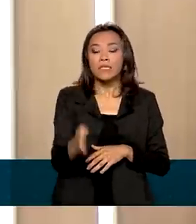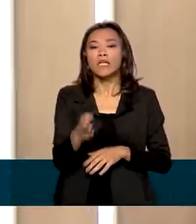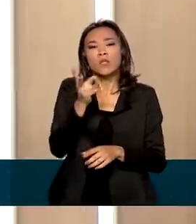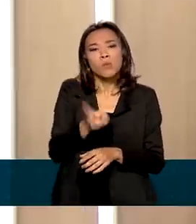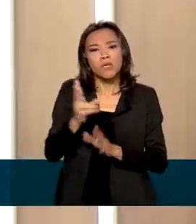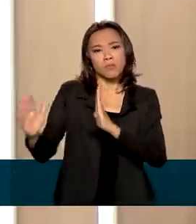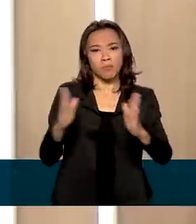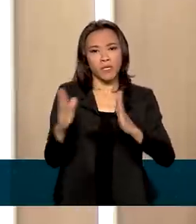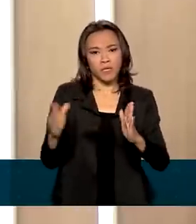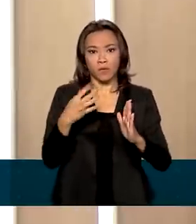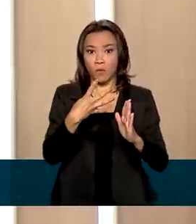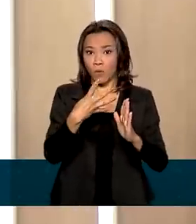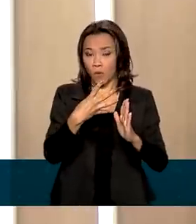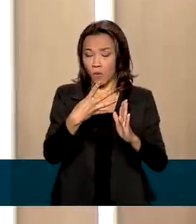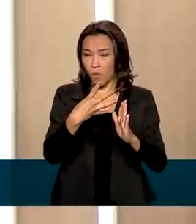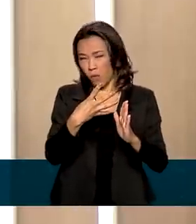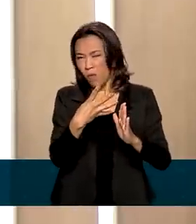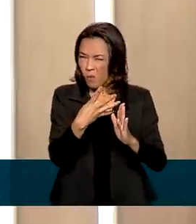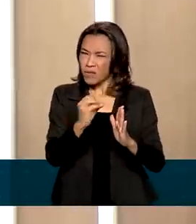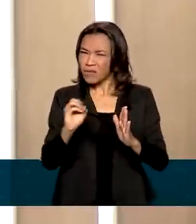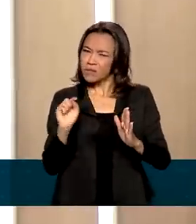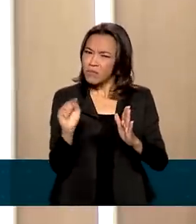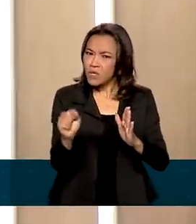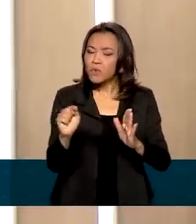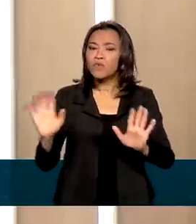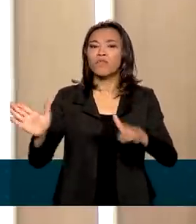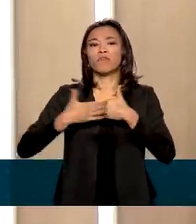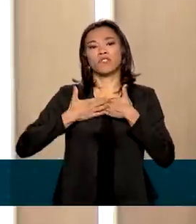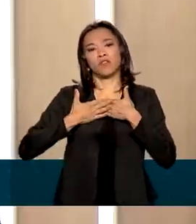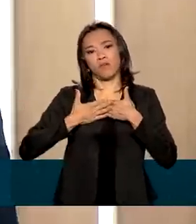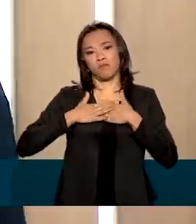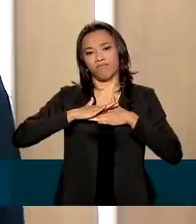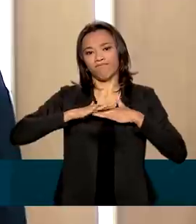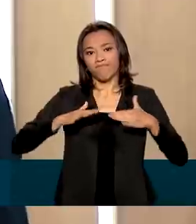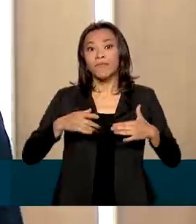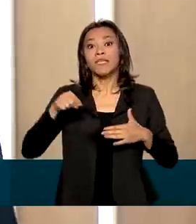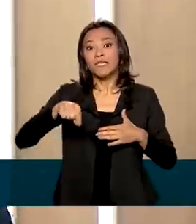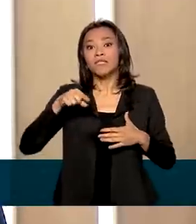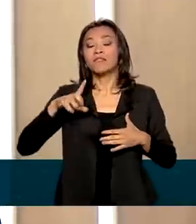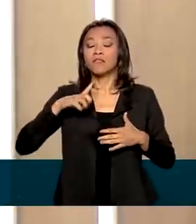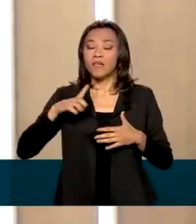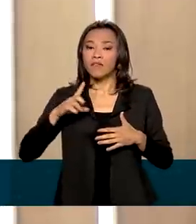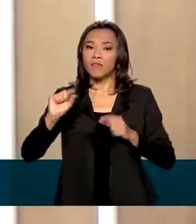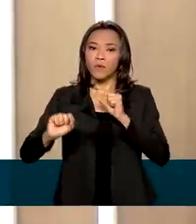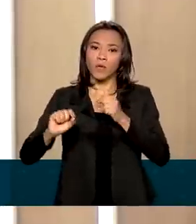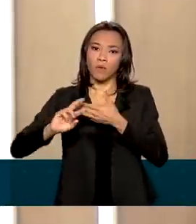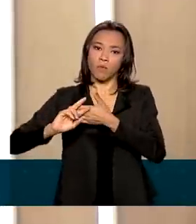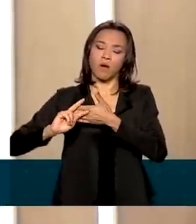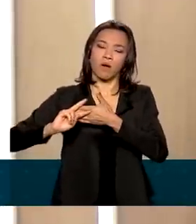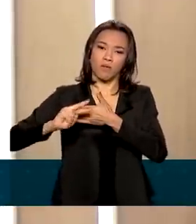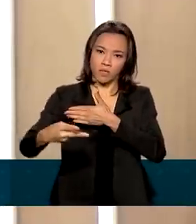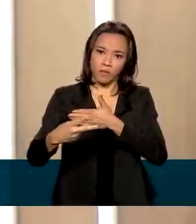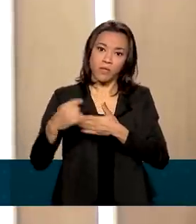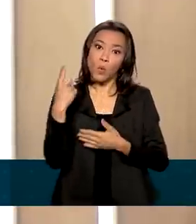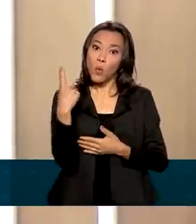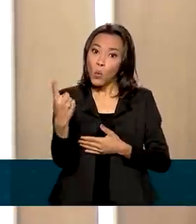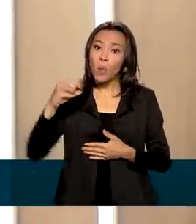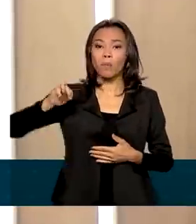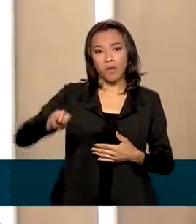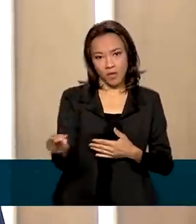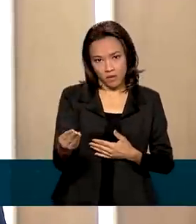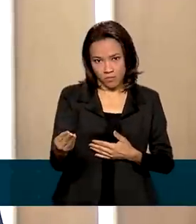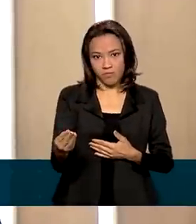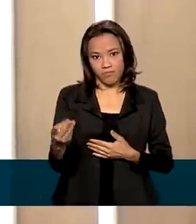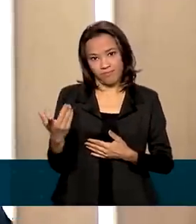no mesmo período, em torno de 400 mil empresas fecharam suas portas, gerando um saldo líquido de 1 milhão de empresas em apenas